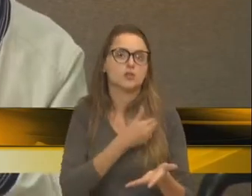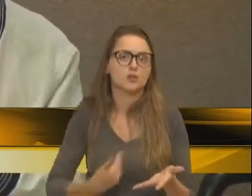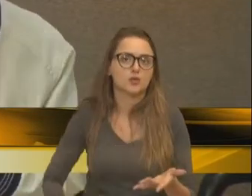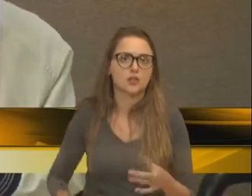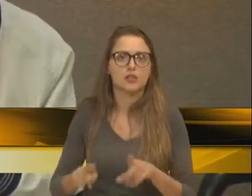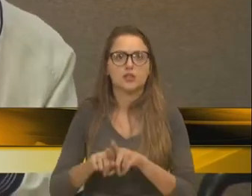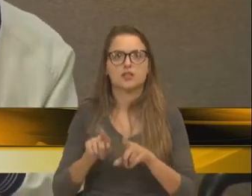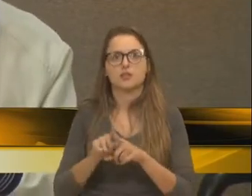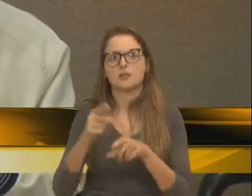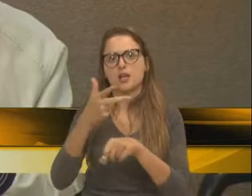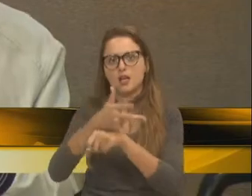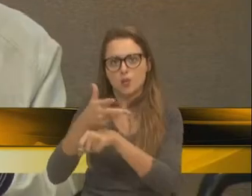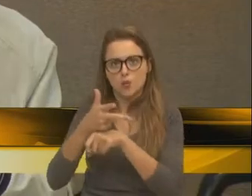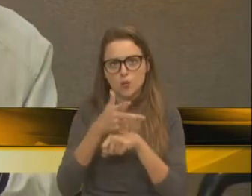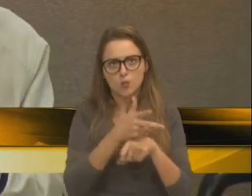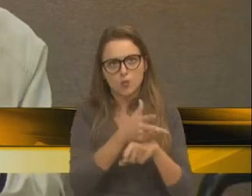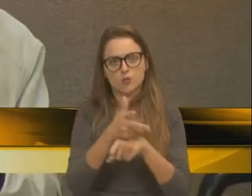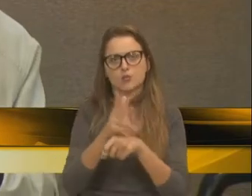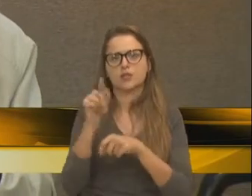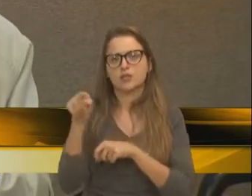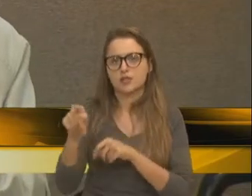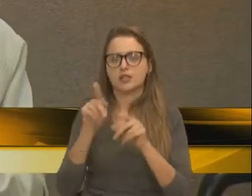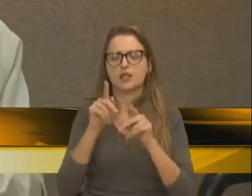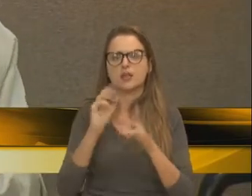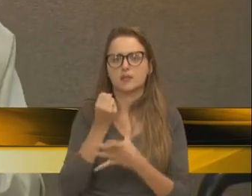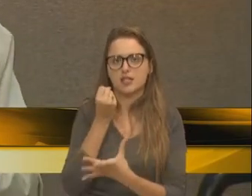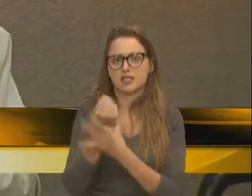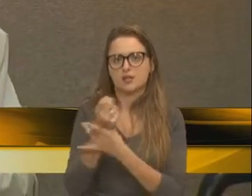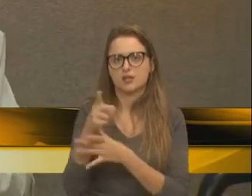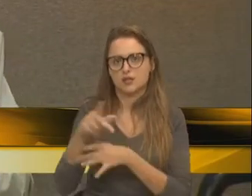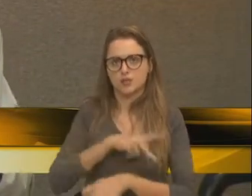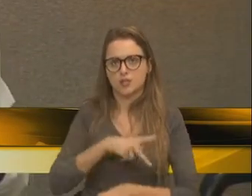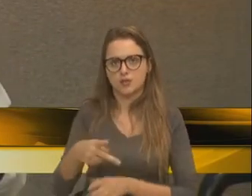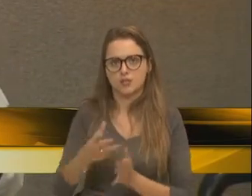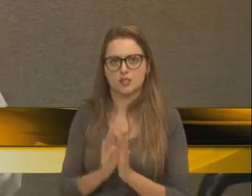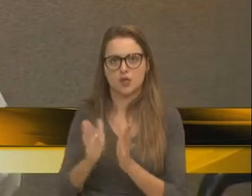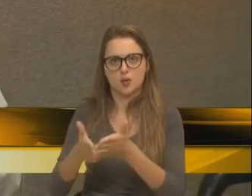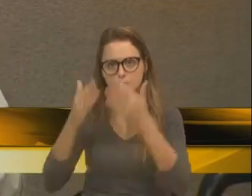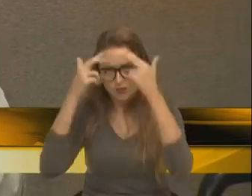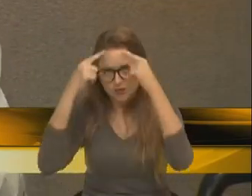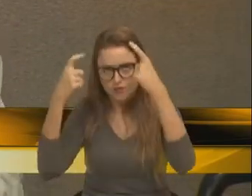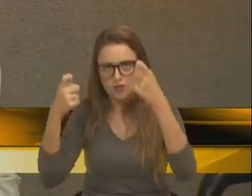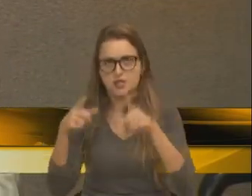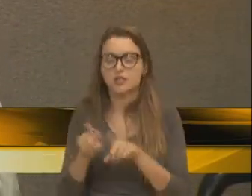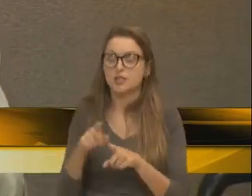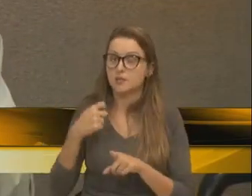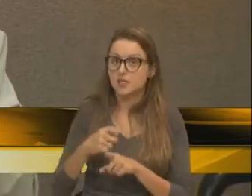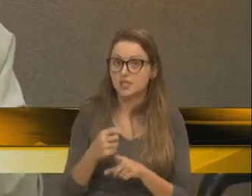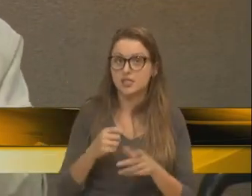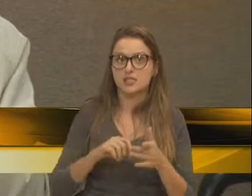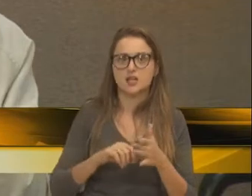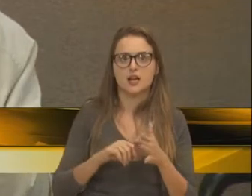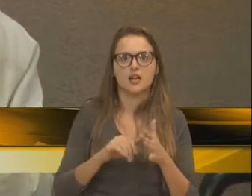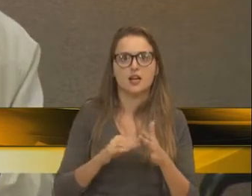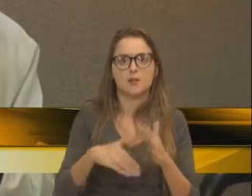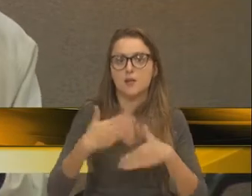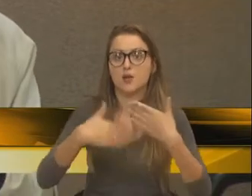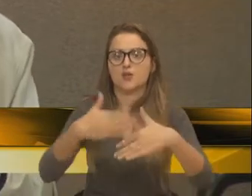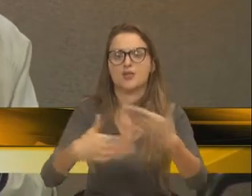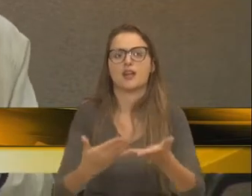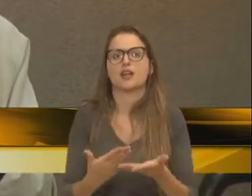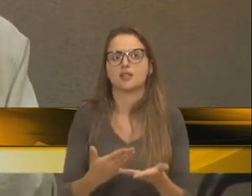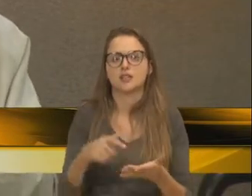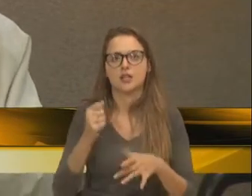monitoramento, vereadora Paula, que Vossa Excelência preside a comissão, está incluso, e nós precisamos destravar esse processo. O vídeo